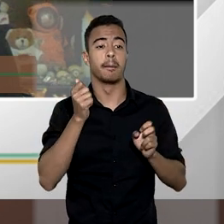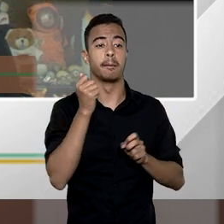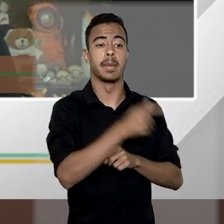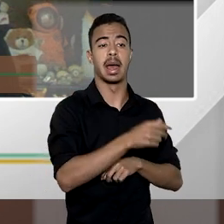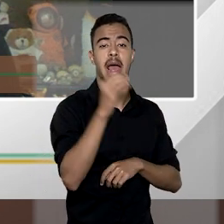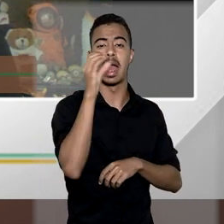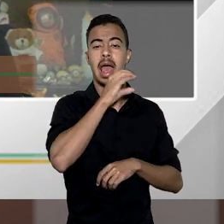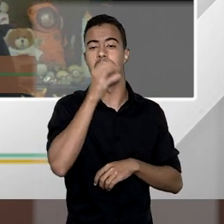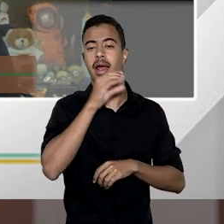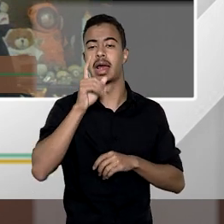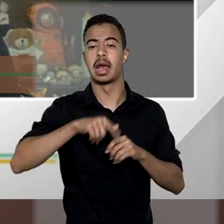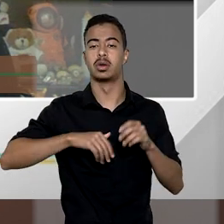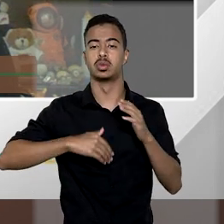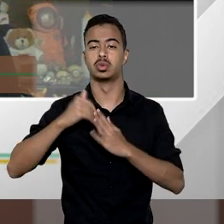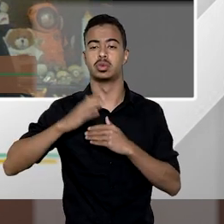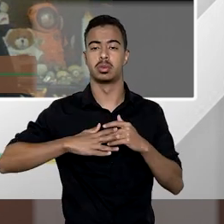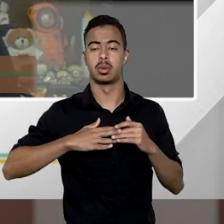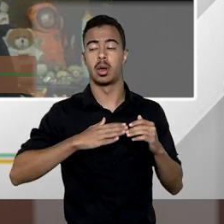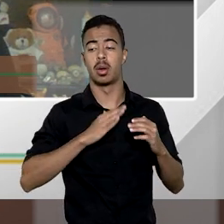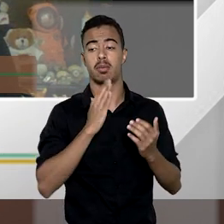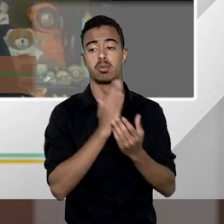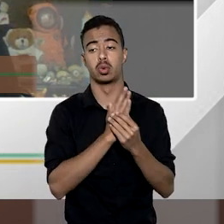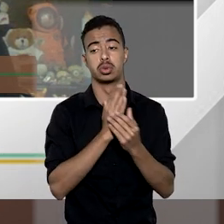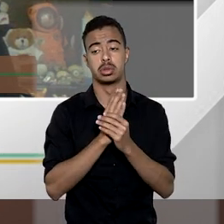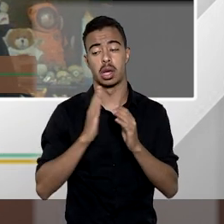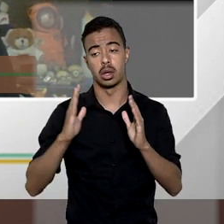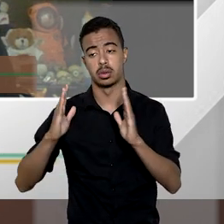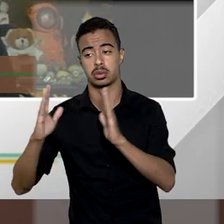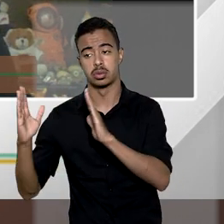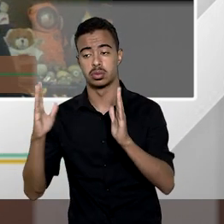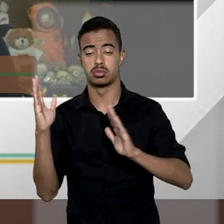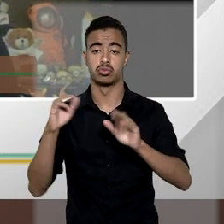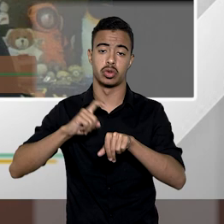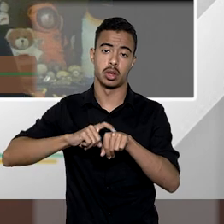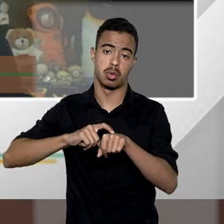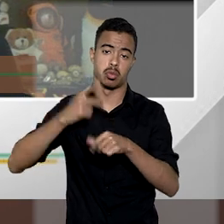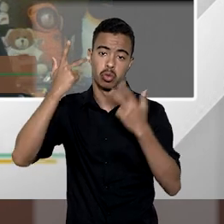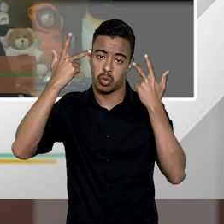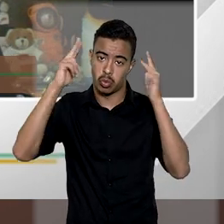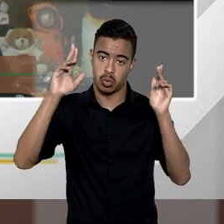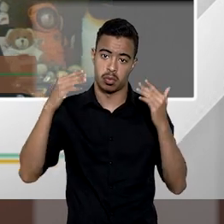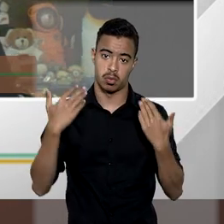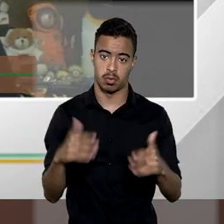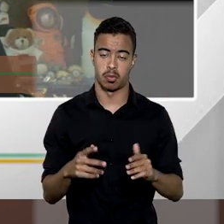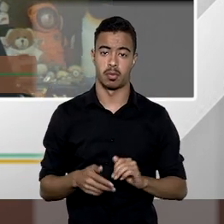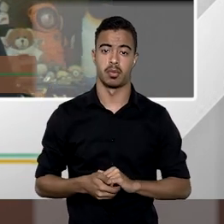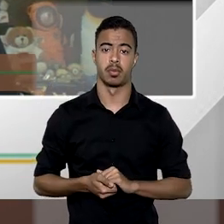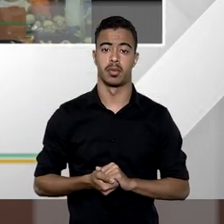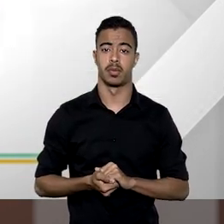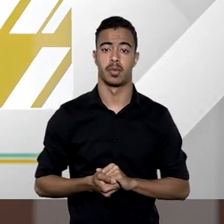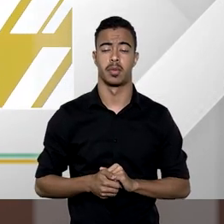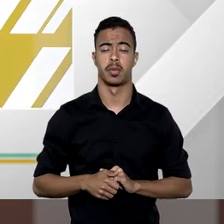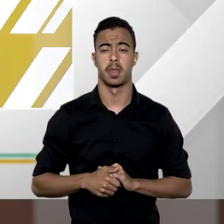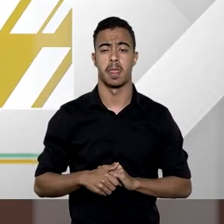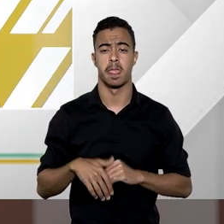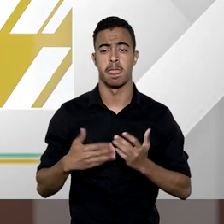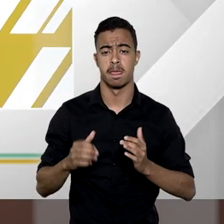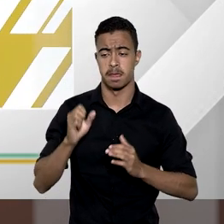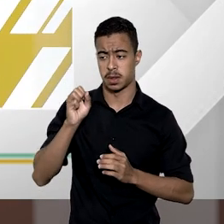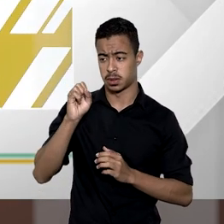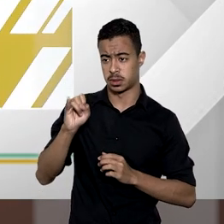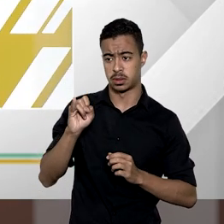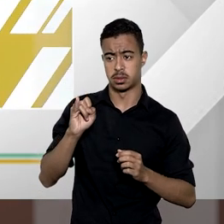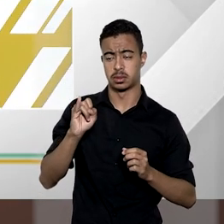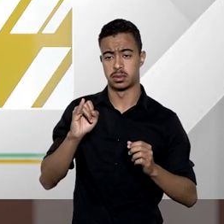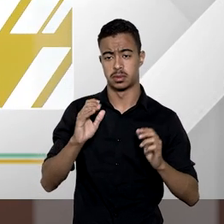ao encontro da ideia de celeridade no curso processual das ações desse tipo professor Egon e